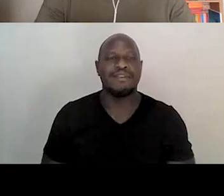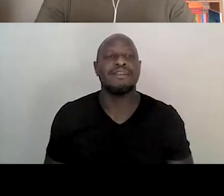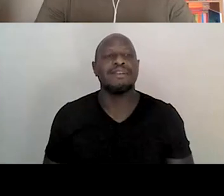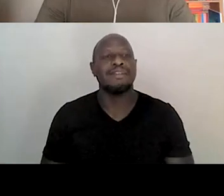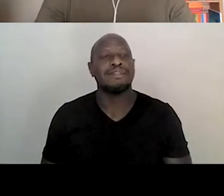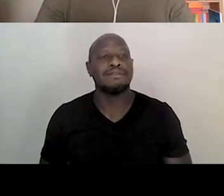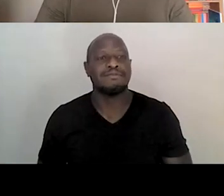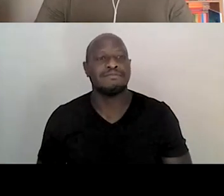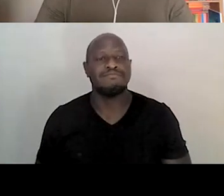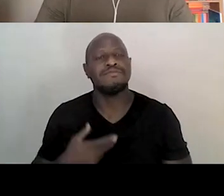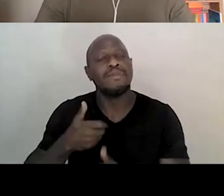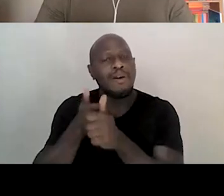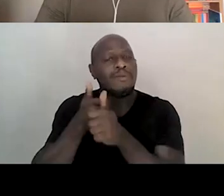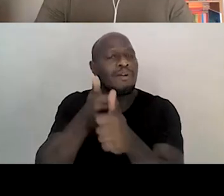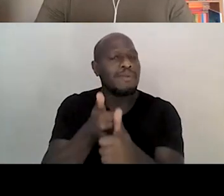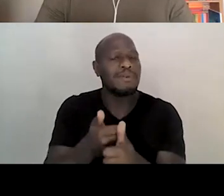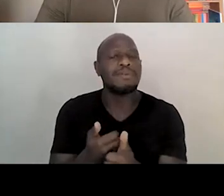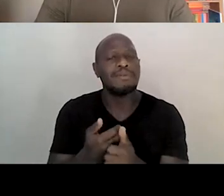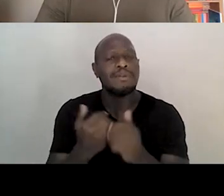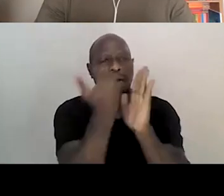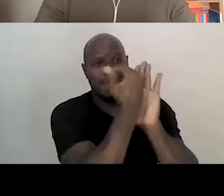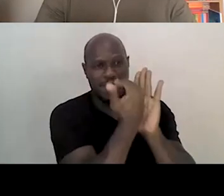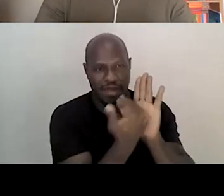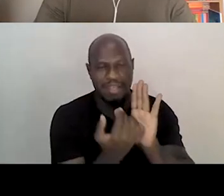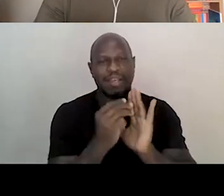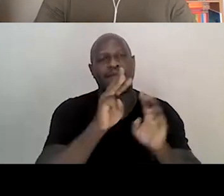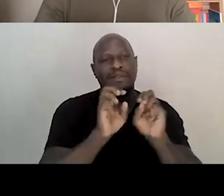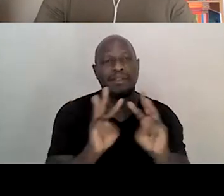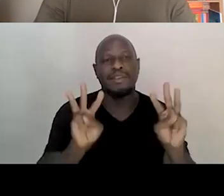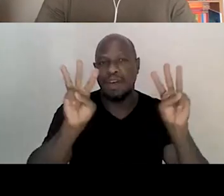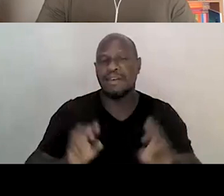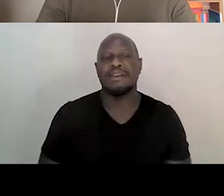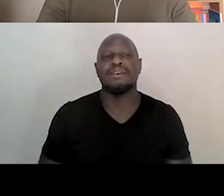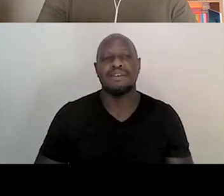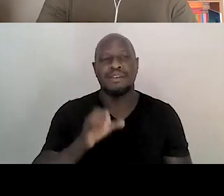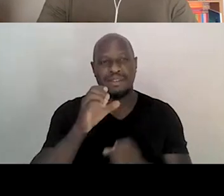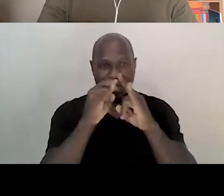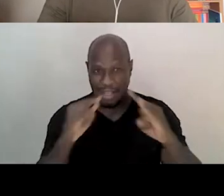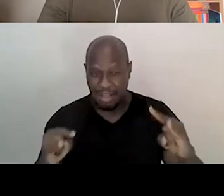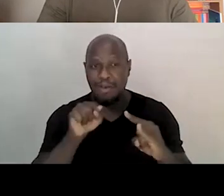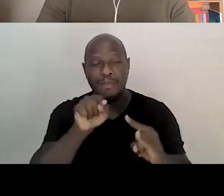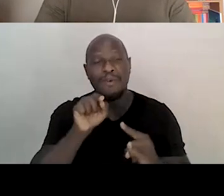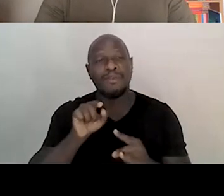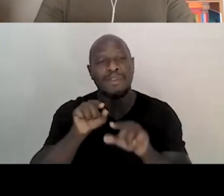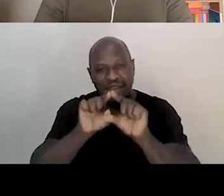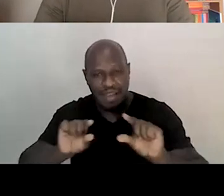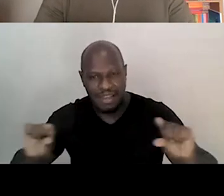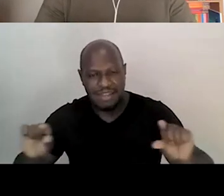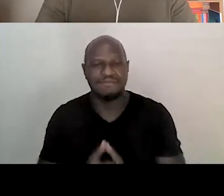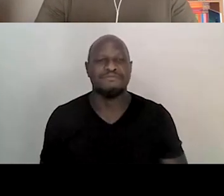também podem acompanhar toda a nossa programação pelo nosso site. circos.sescsp.org.br